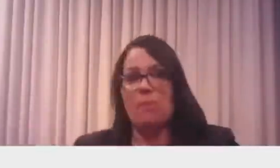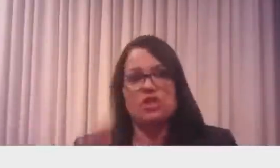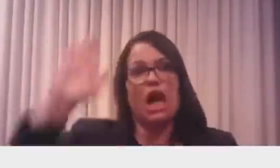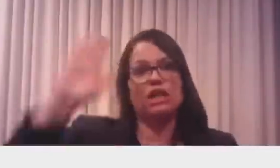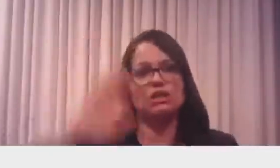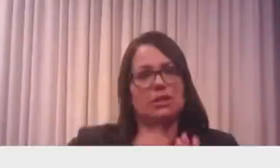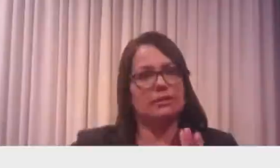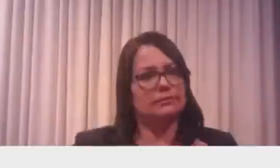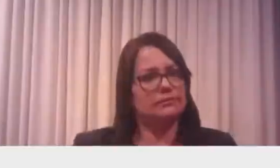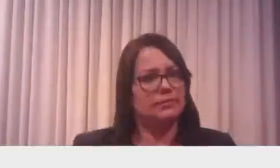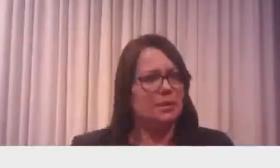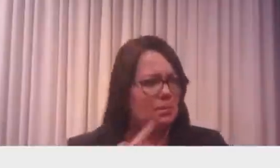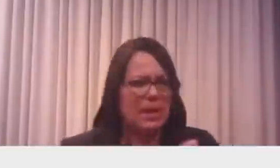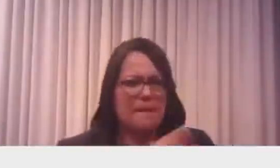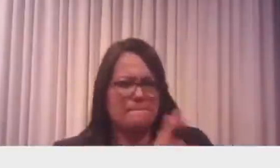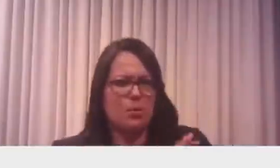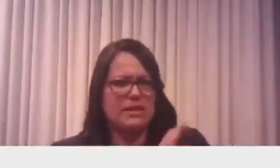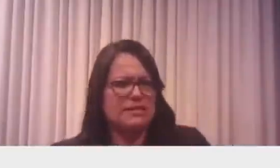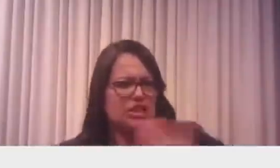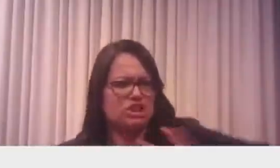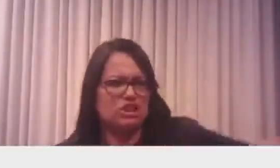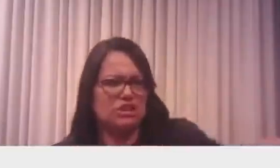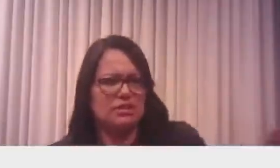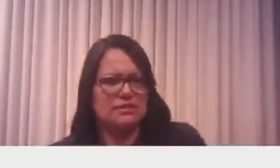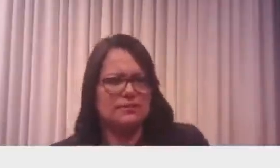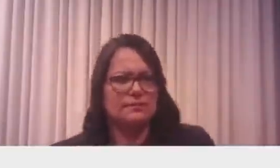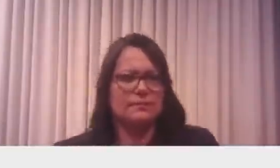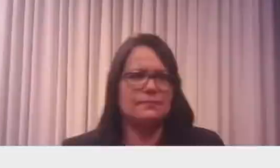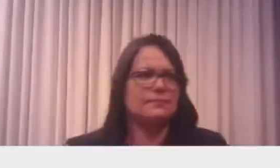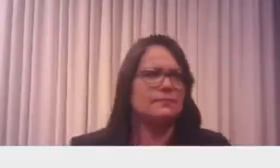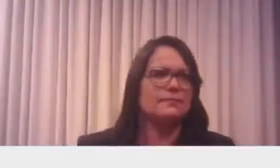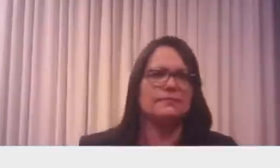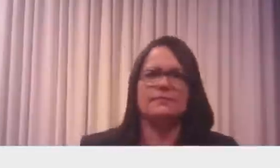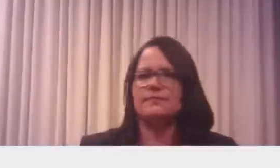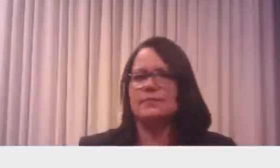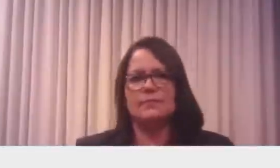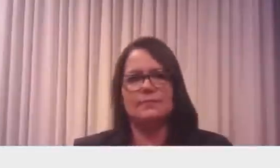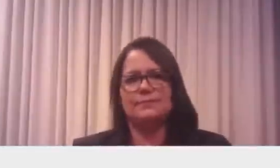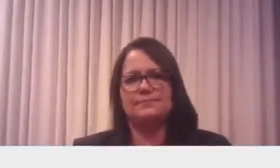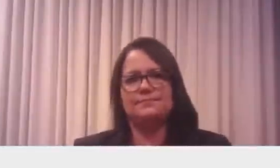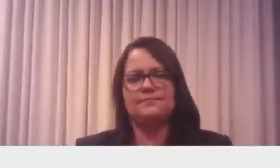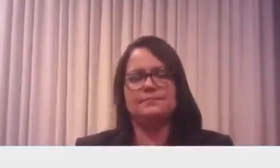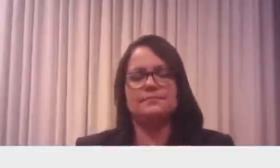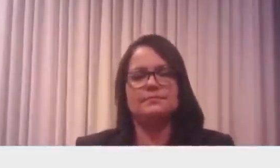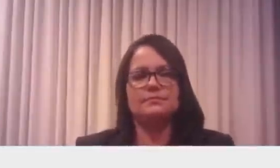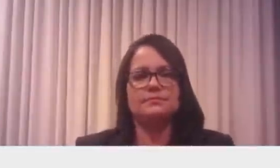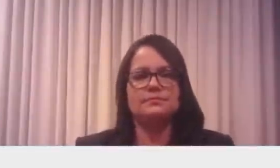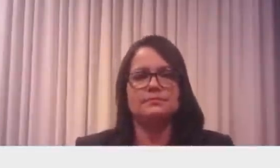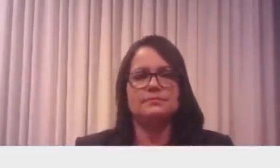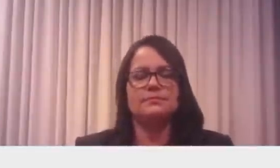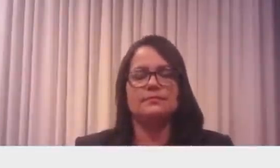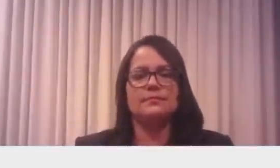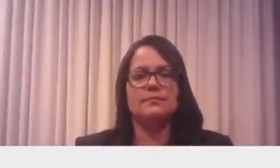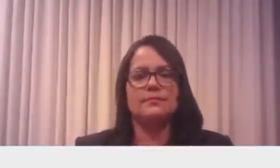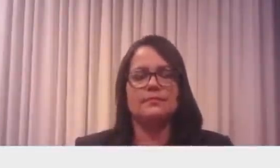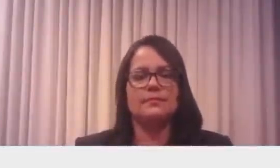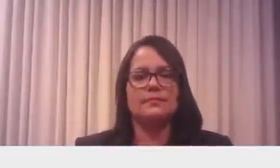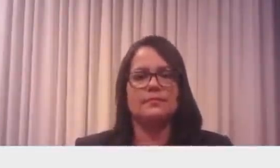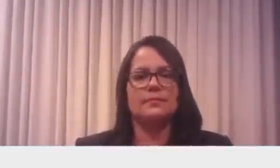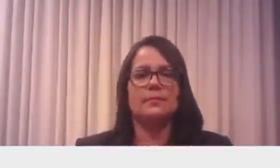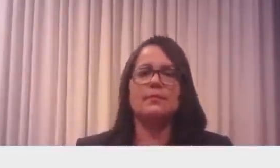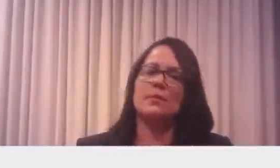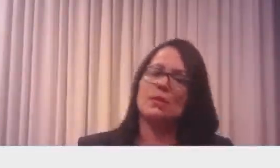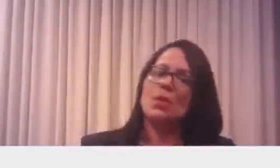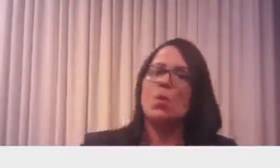Eu não sei como reagiu aqui. Eu acredito que uns 15 aí, talvez por